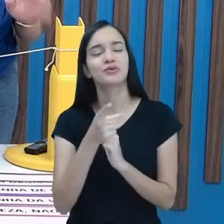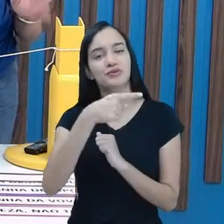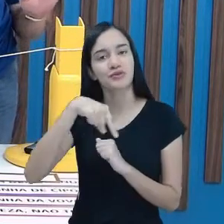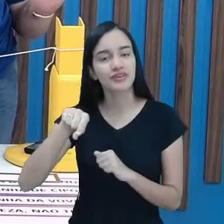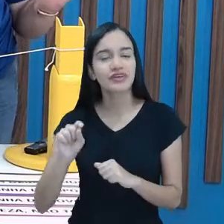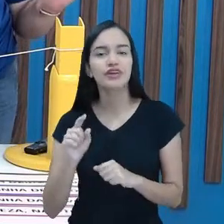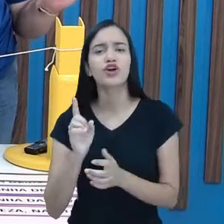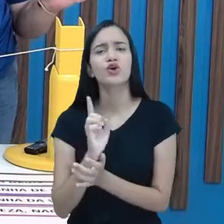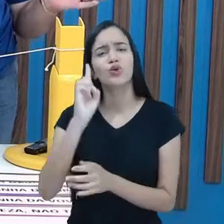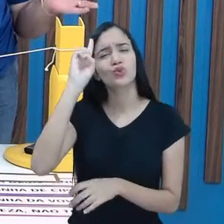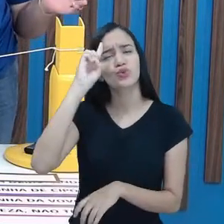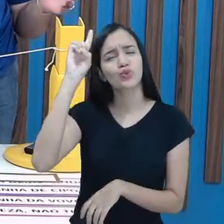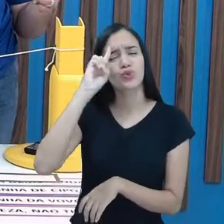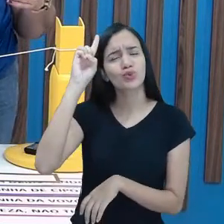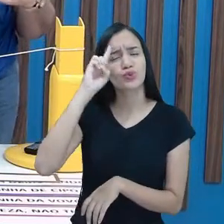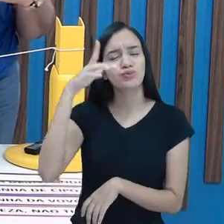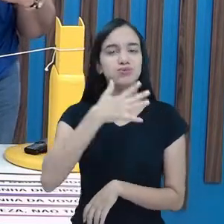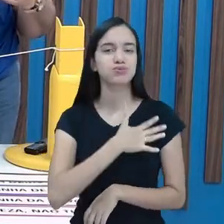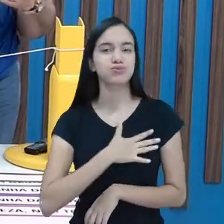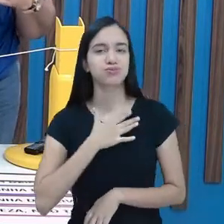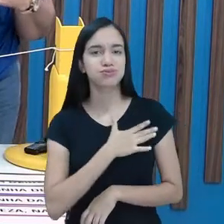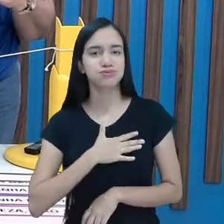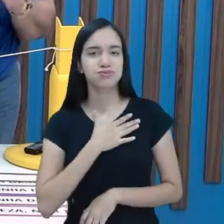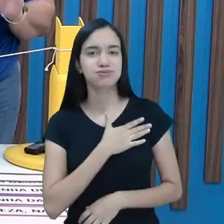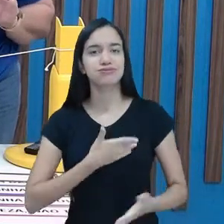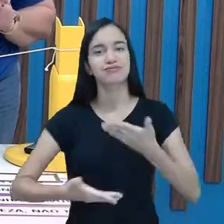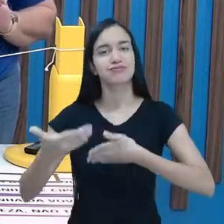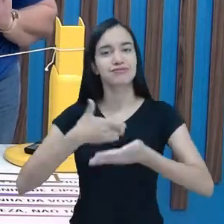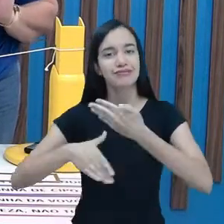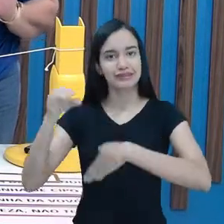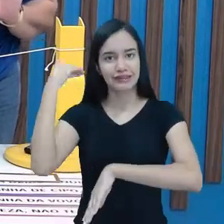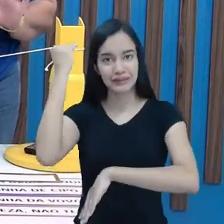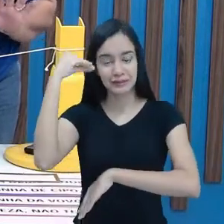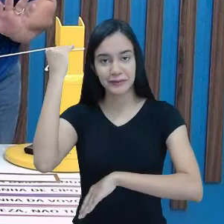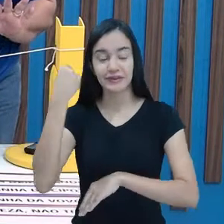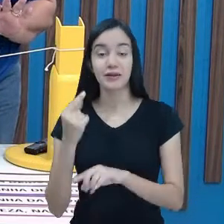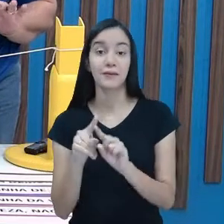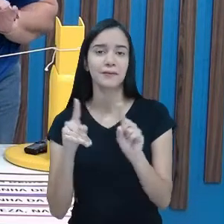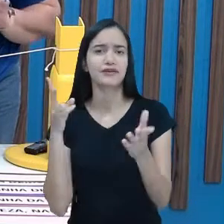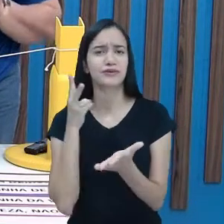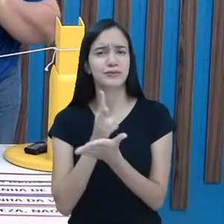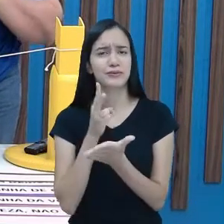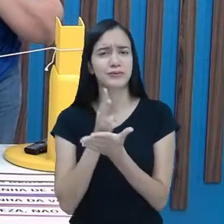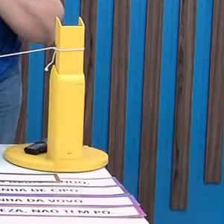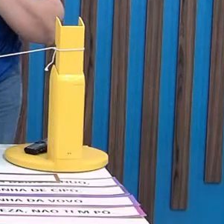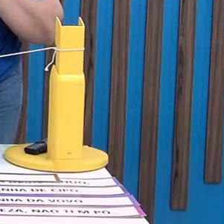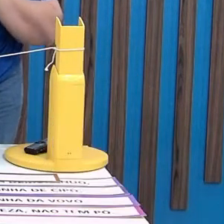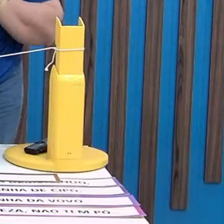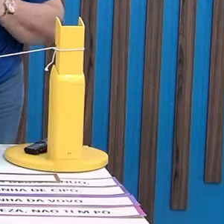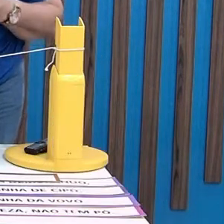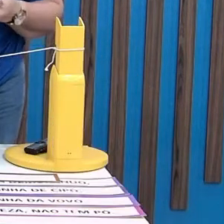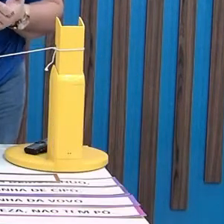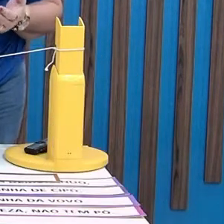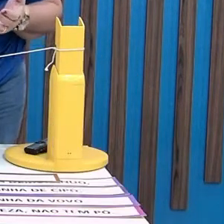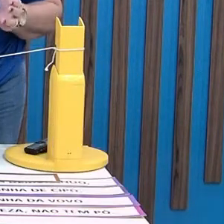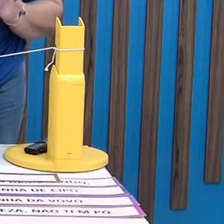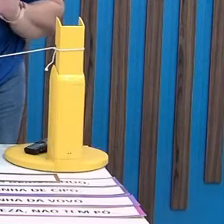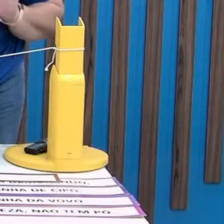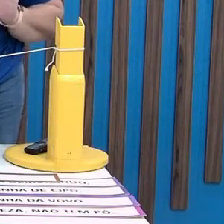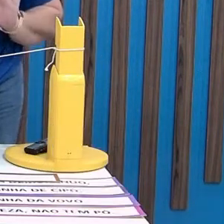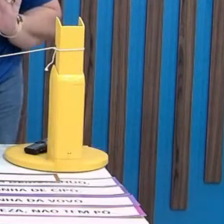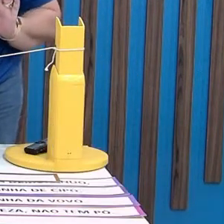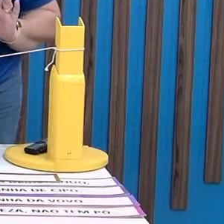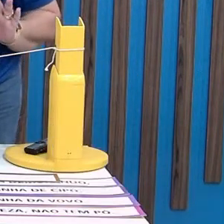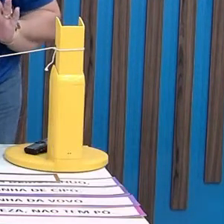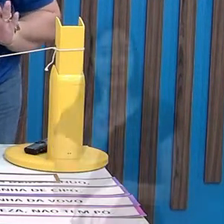todos os dias estar aqui e a gente trocar essa experiência. Mas, como sempre, eu não estou só, não. Estou com minha